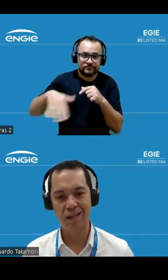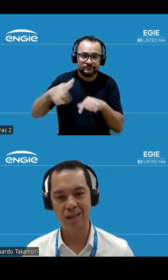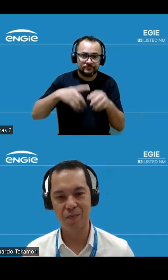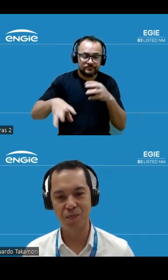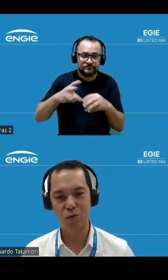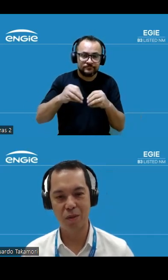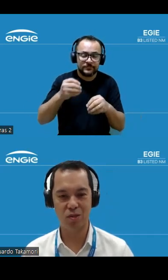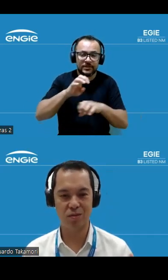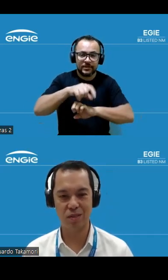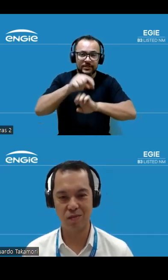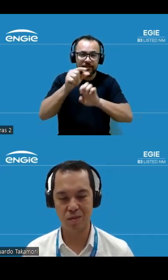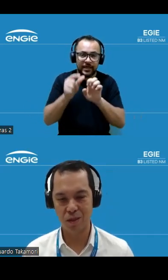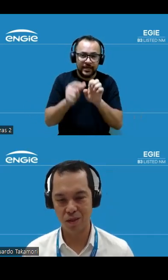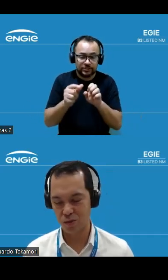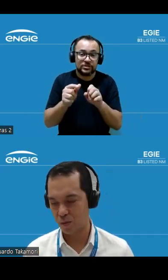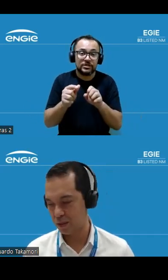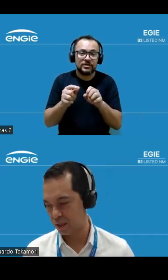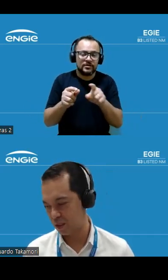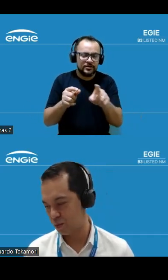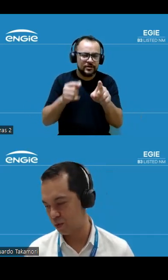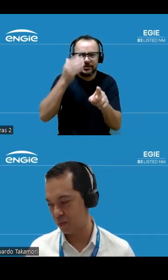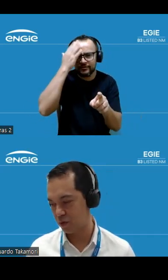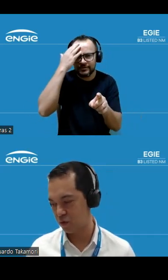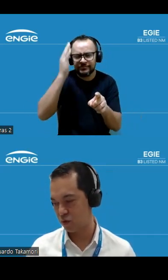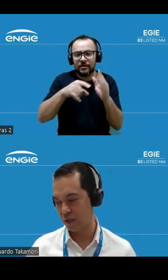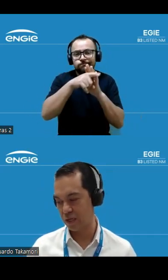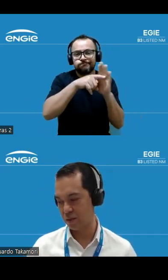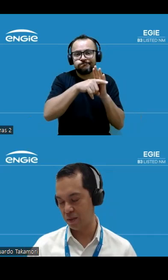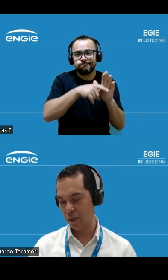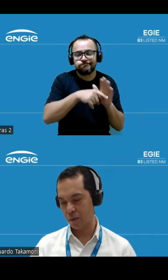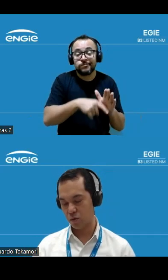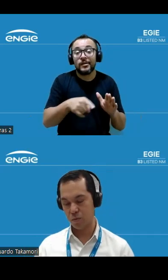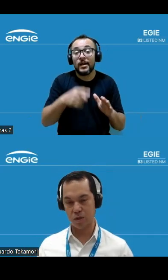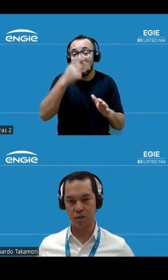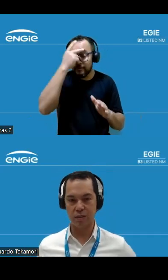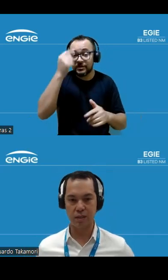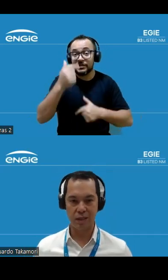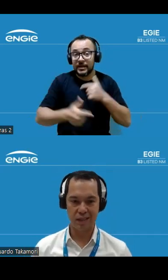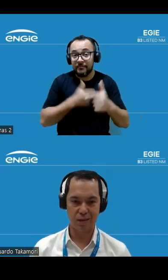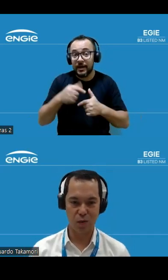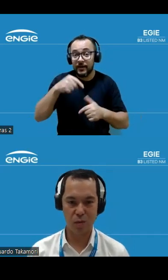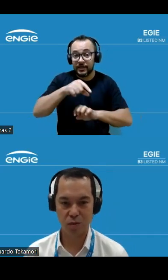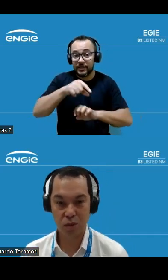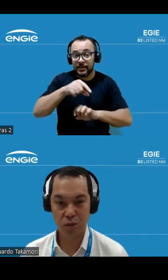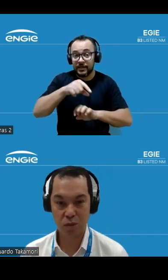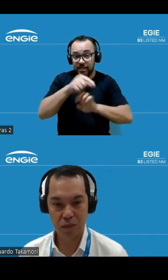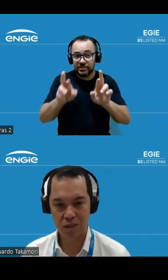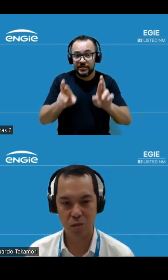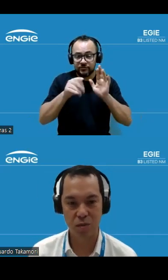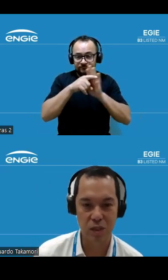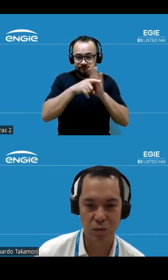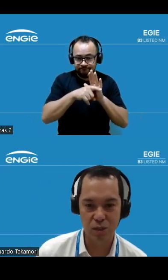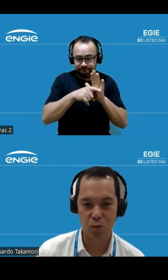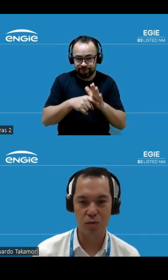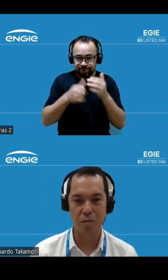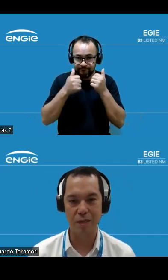e, naturalmente, vocês devem saber que isso é uma pesquisa respondida pelos funcionários, pelos colaboradores. Então, não é uma visão de administração,